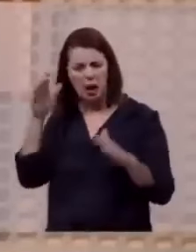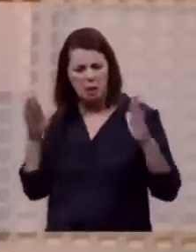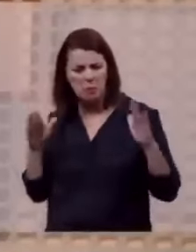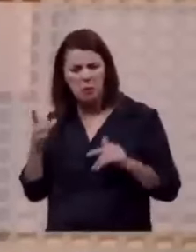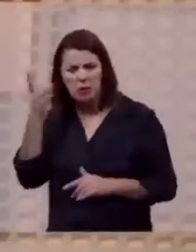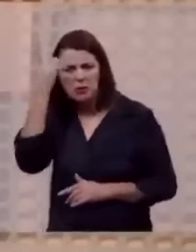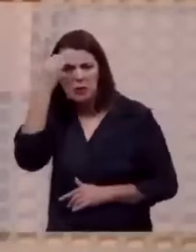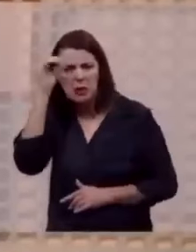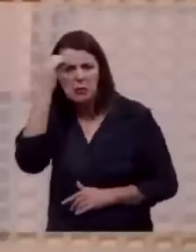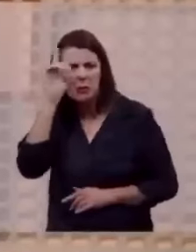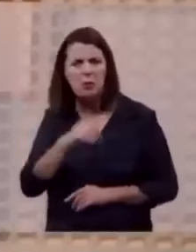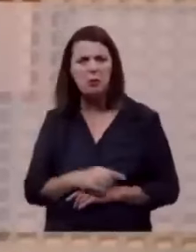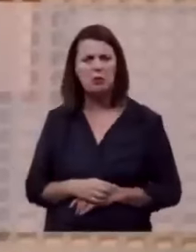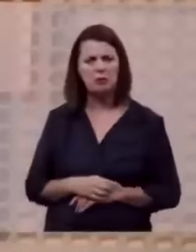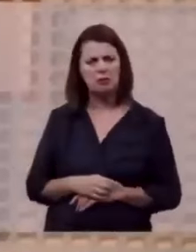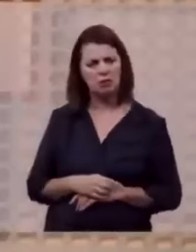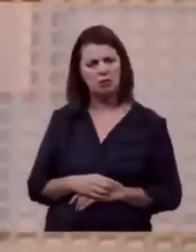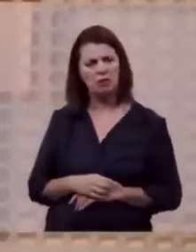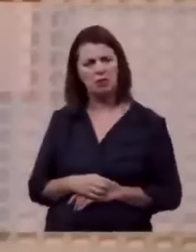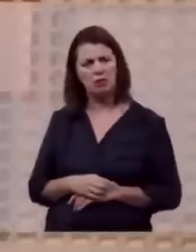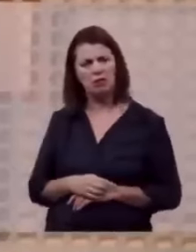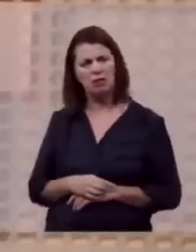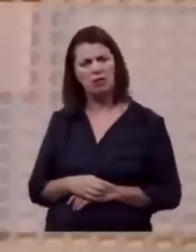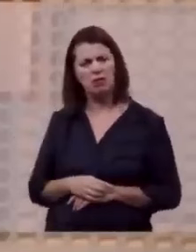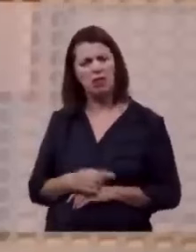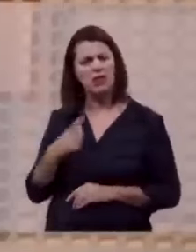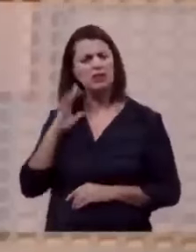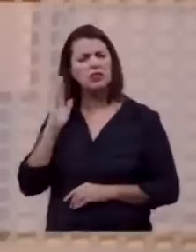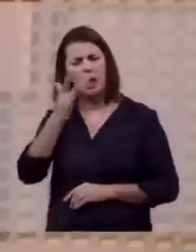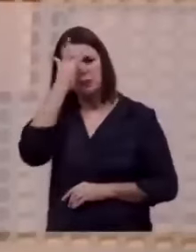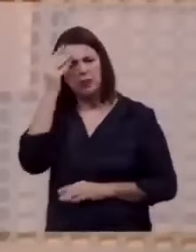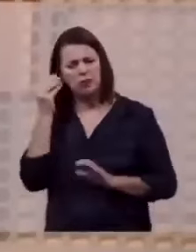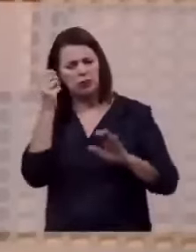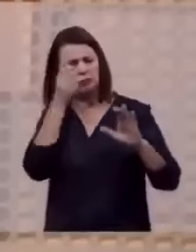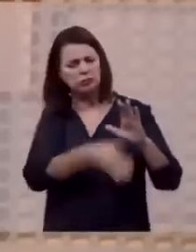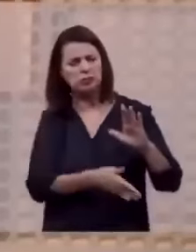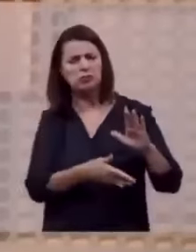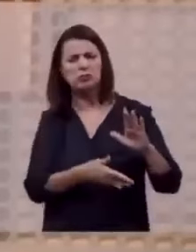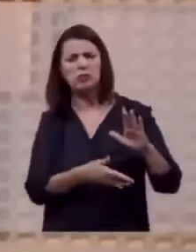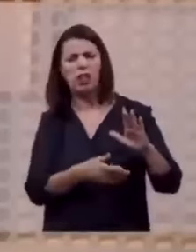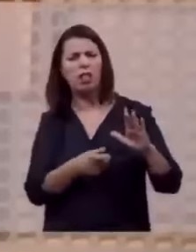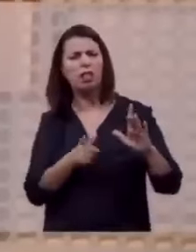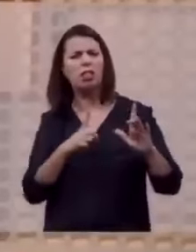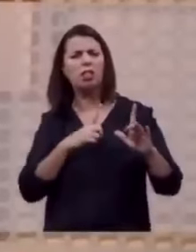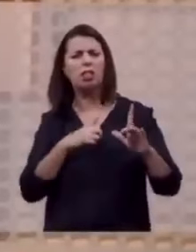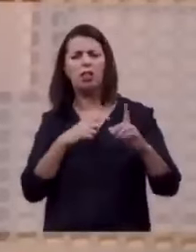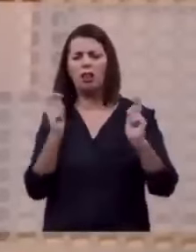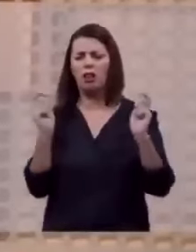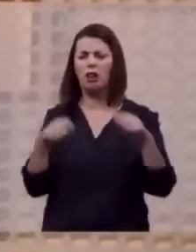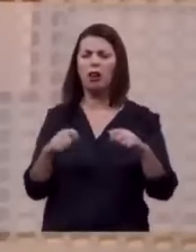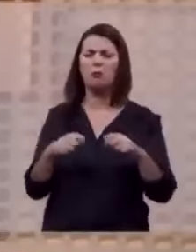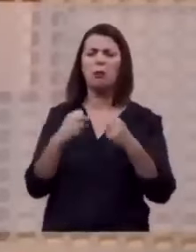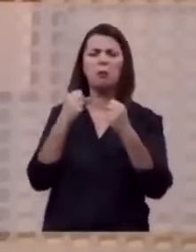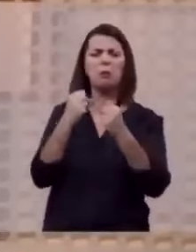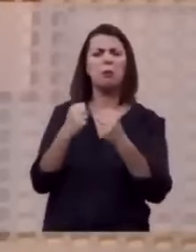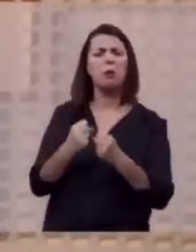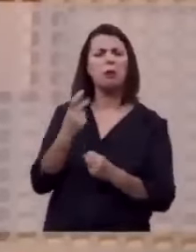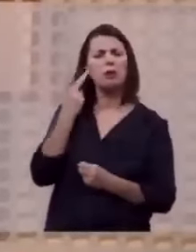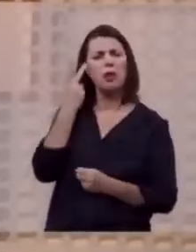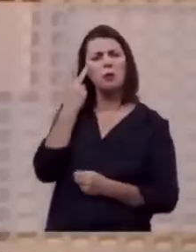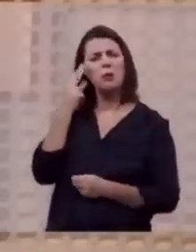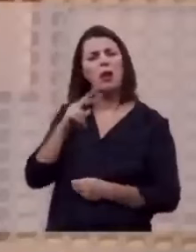os seus anjos, nem os que estão lá, já lançados no inferno, têm capacidade e poder para